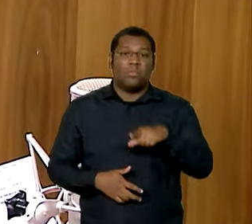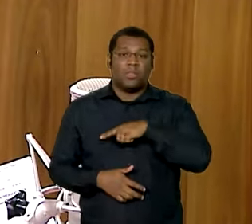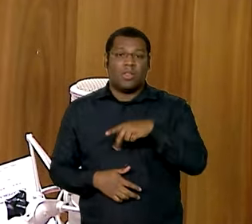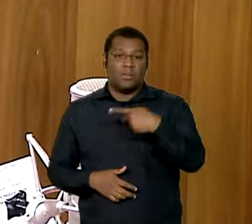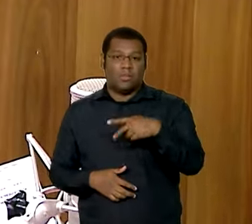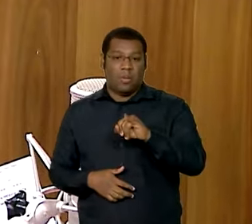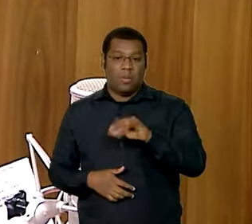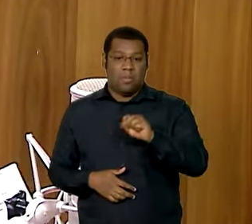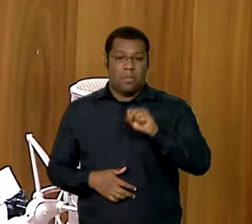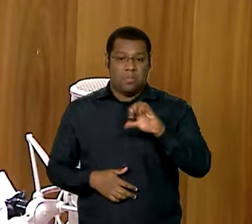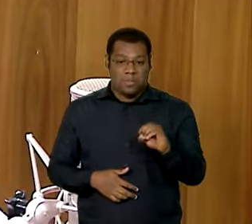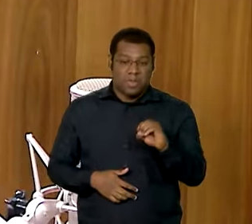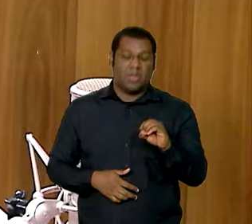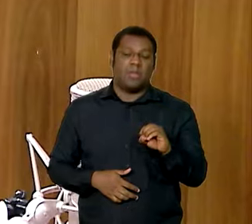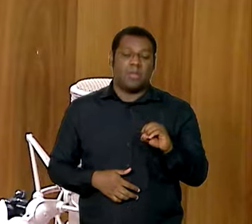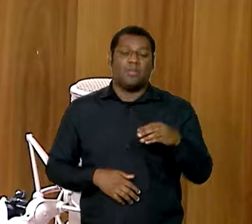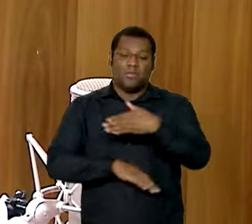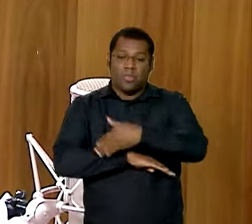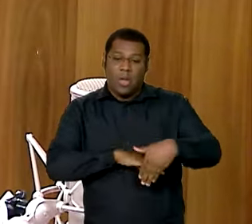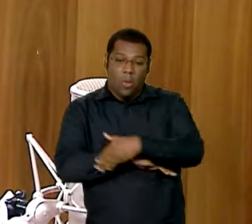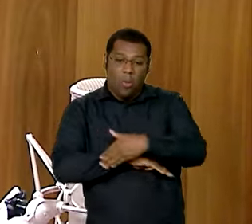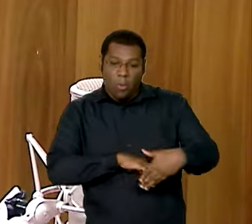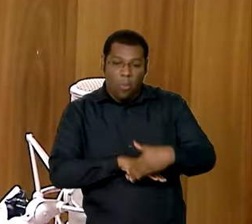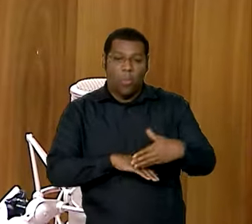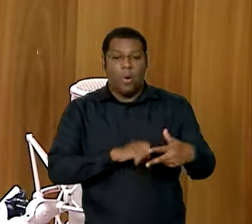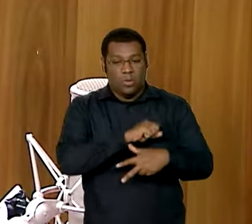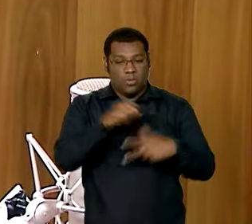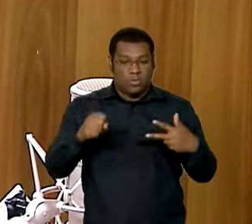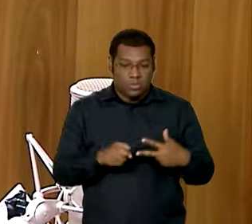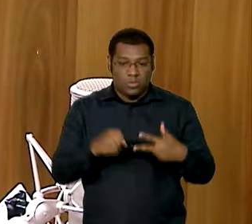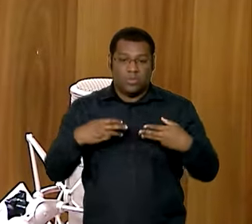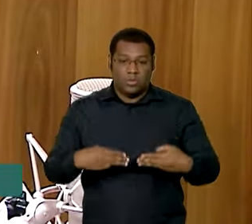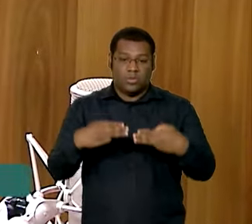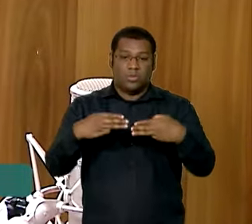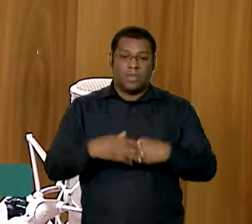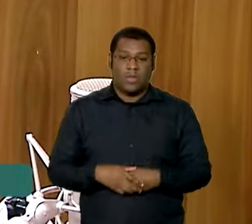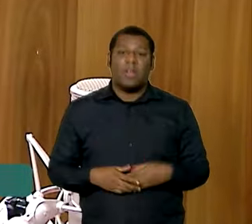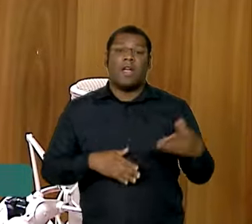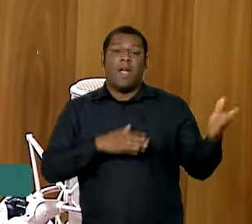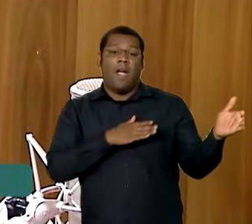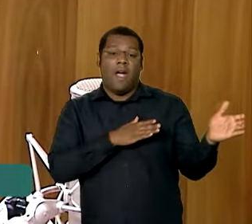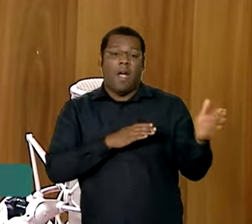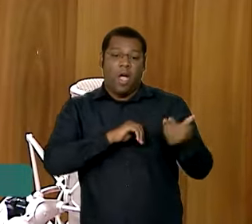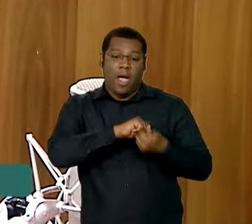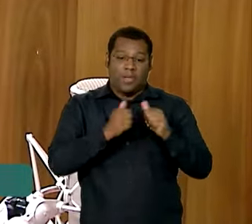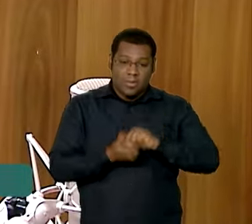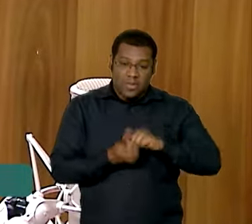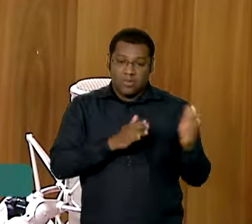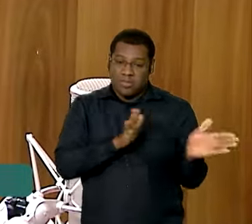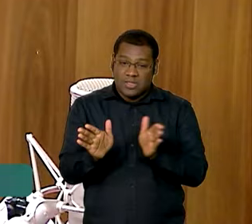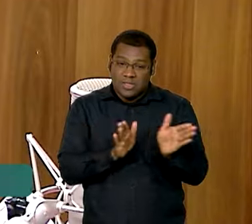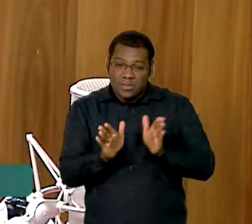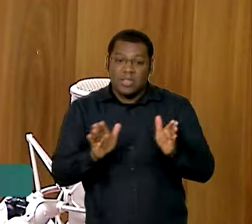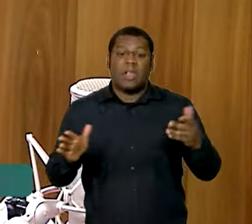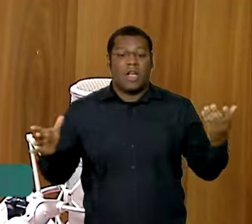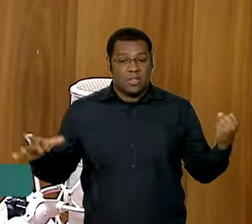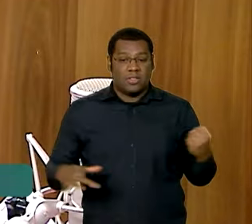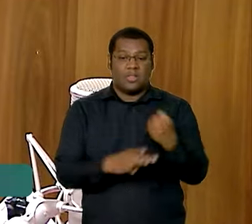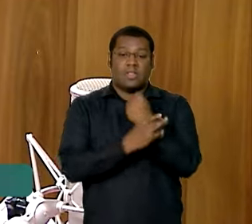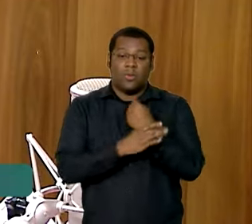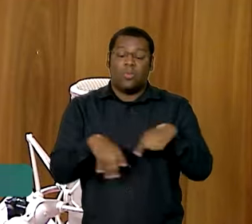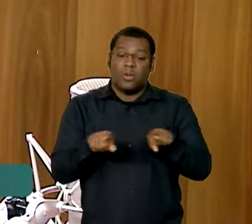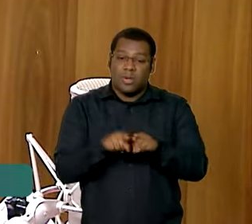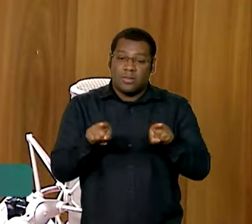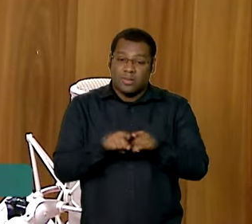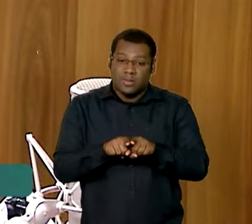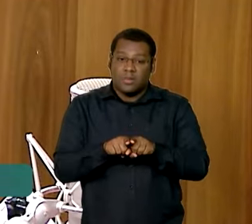da praça, por exemplo, a drenagem, nós temos a iluminação, a acessibilidade, a segurança da praça e o restauro